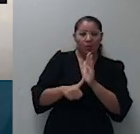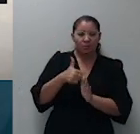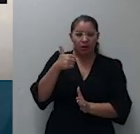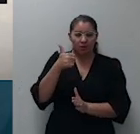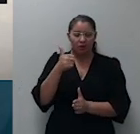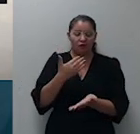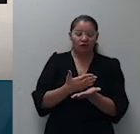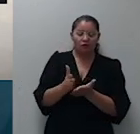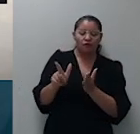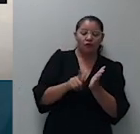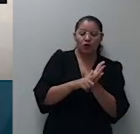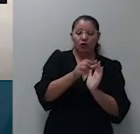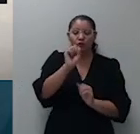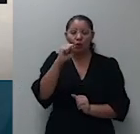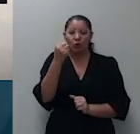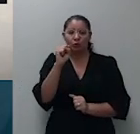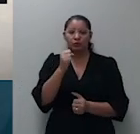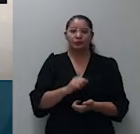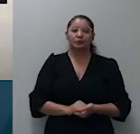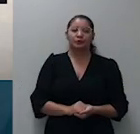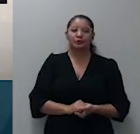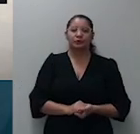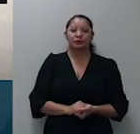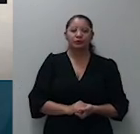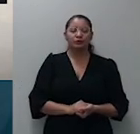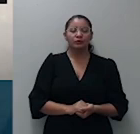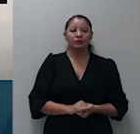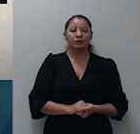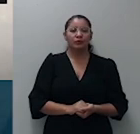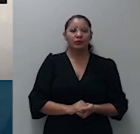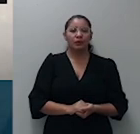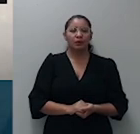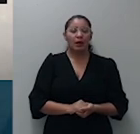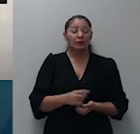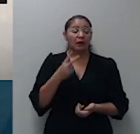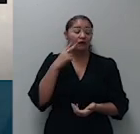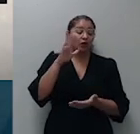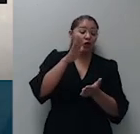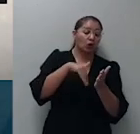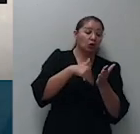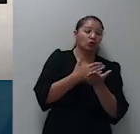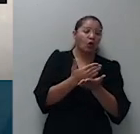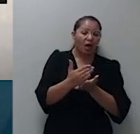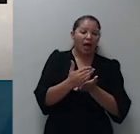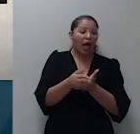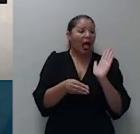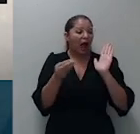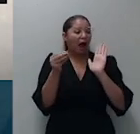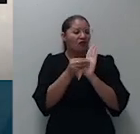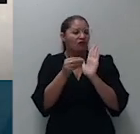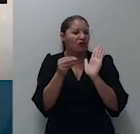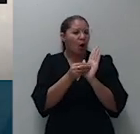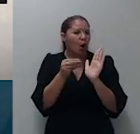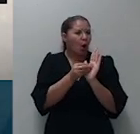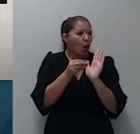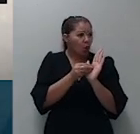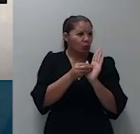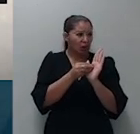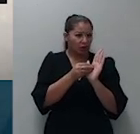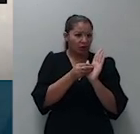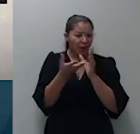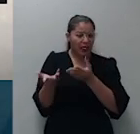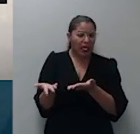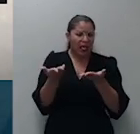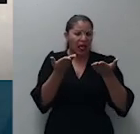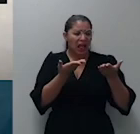Tratando especificamente acerca da temática envolvendo a ausência de poderes específicos para receber a citação, a corte local,